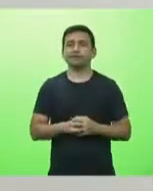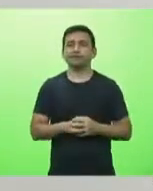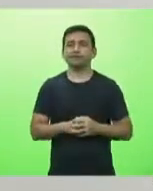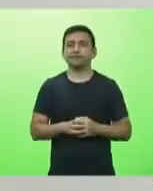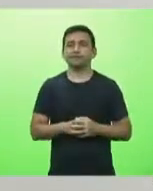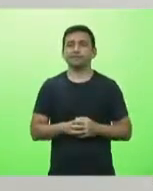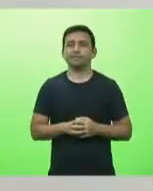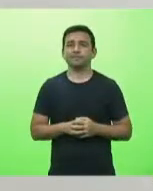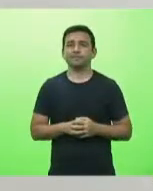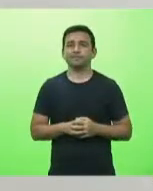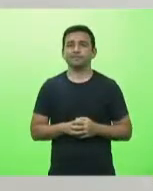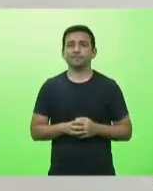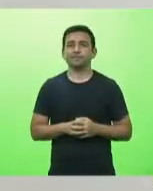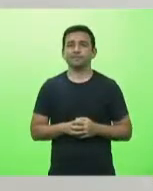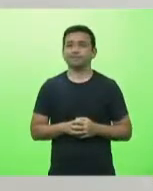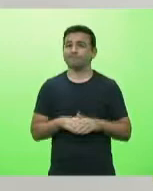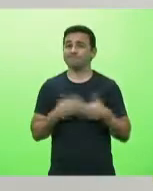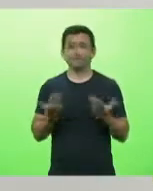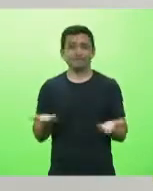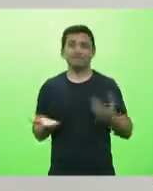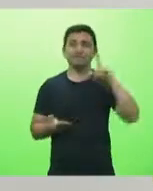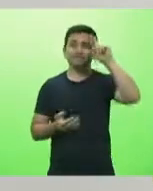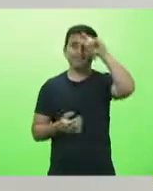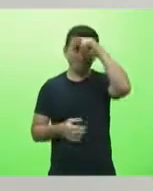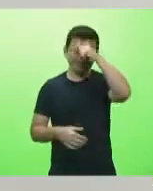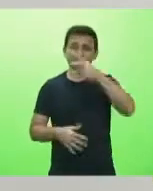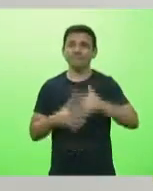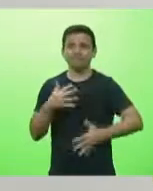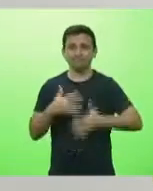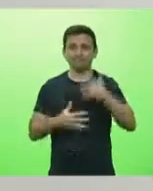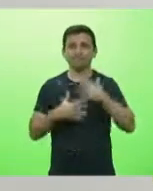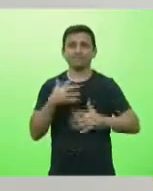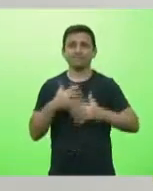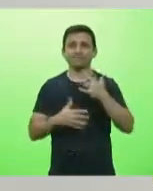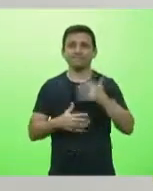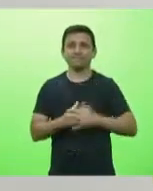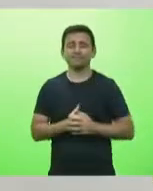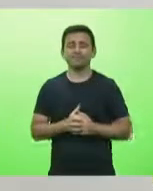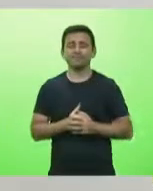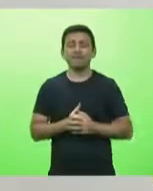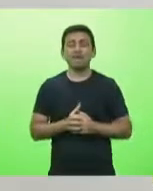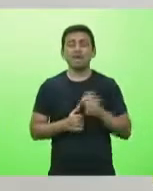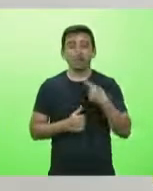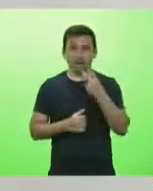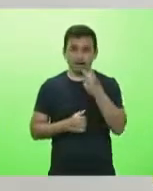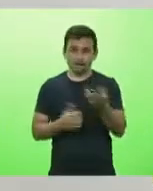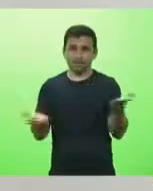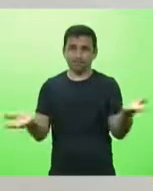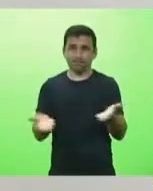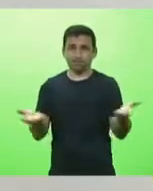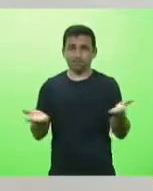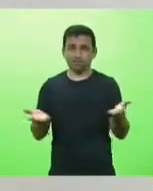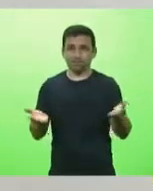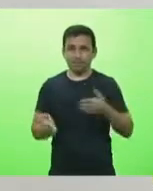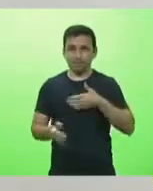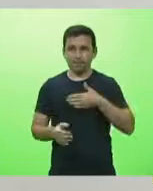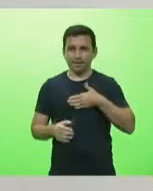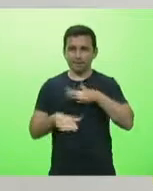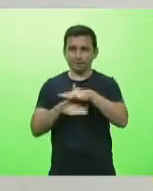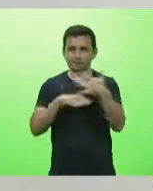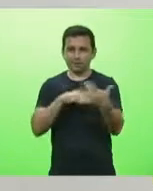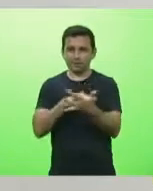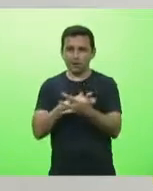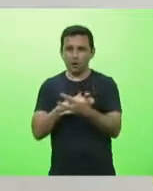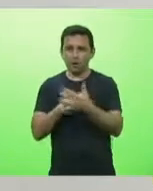E isso é muito complicado. Ainda hoje, estava falando, interagindo com a minha rede social, um